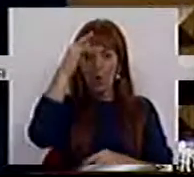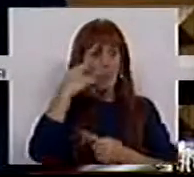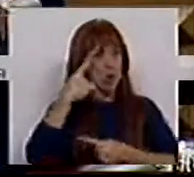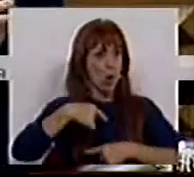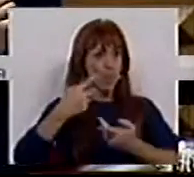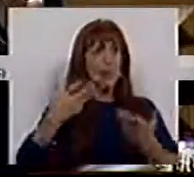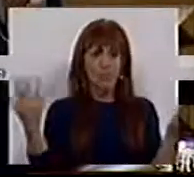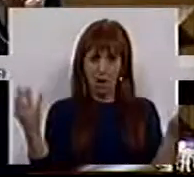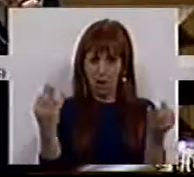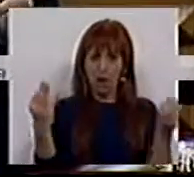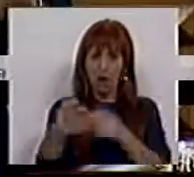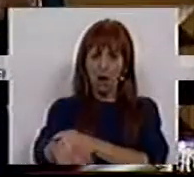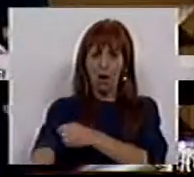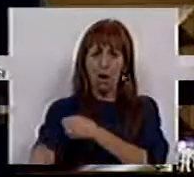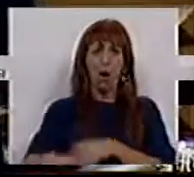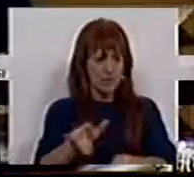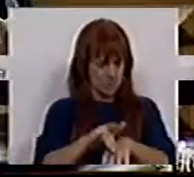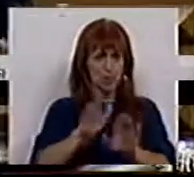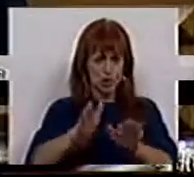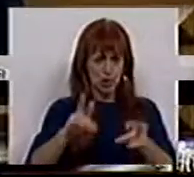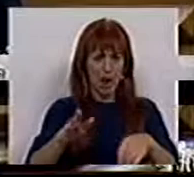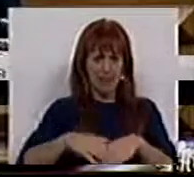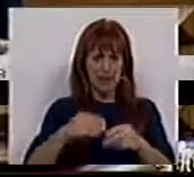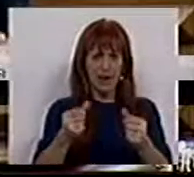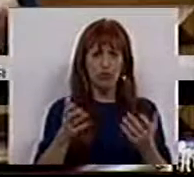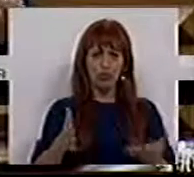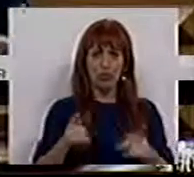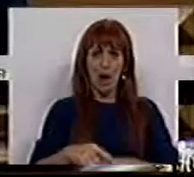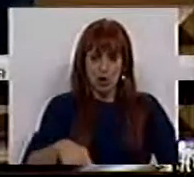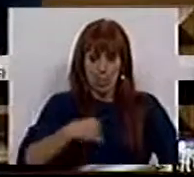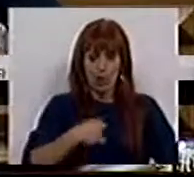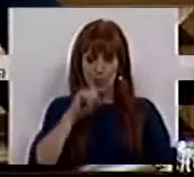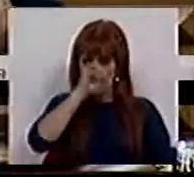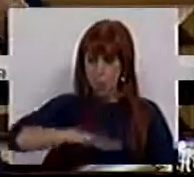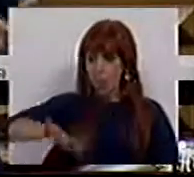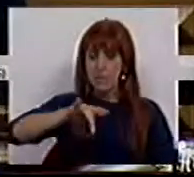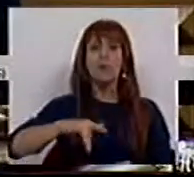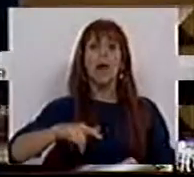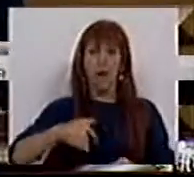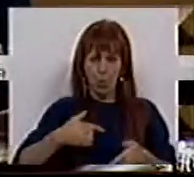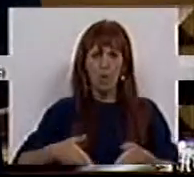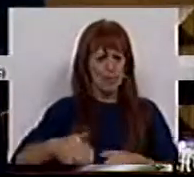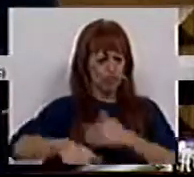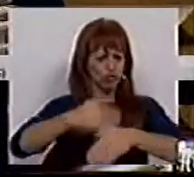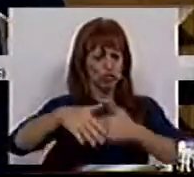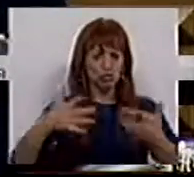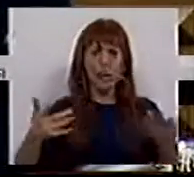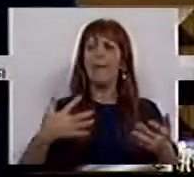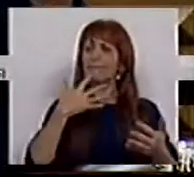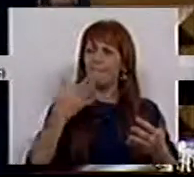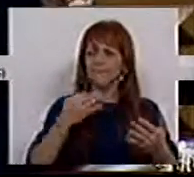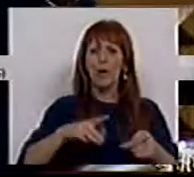pública estar sensibilizada para esta matéria, as preocupações ambientais fizeram o seu caminho e por isso